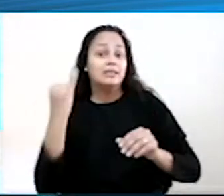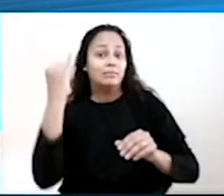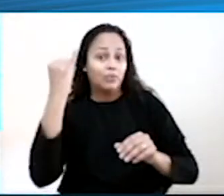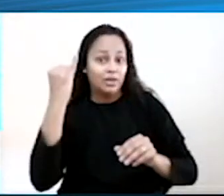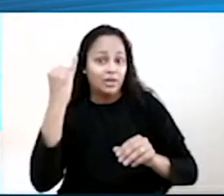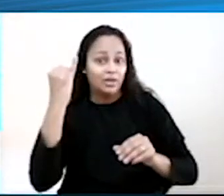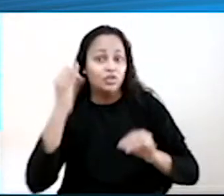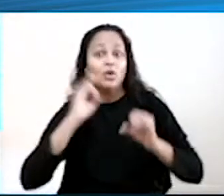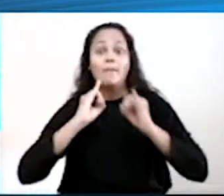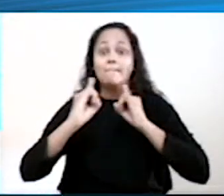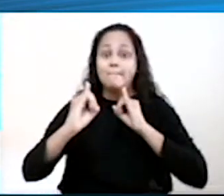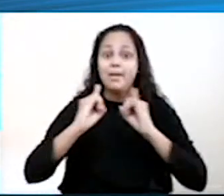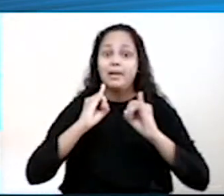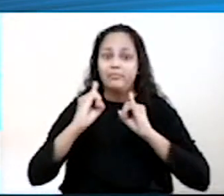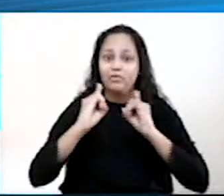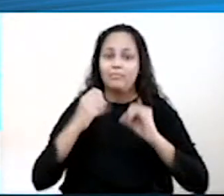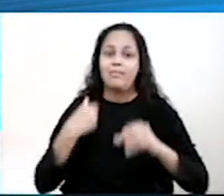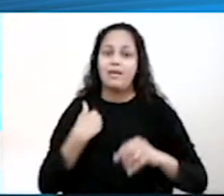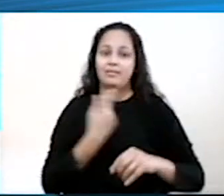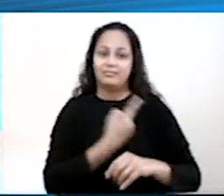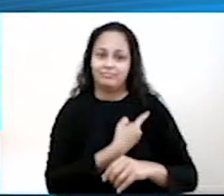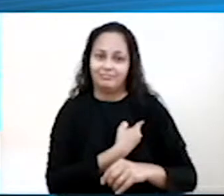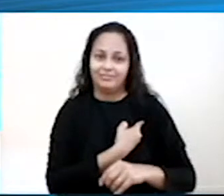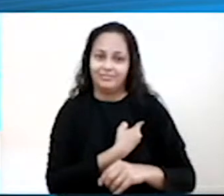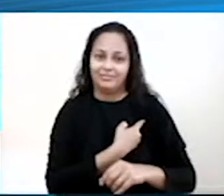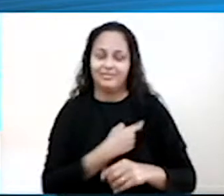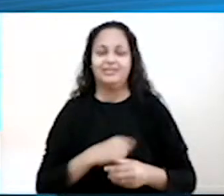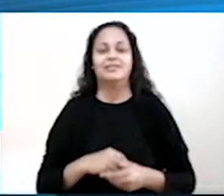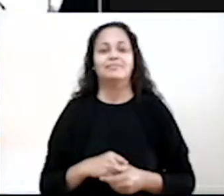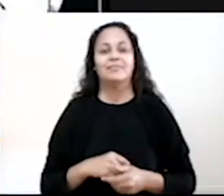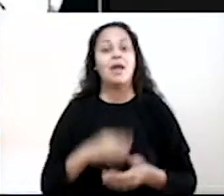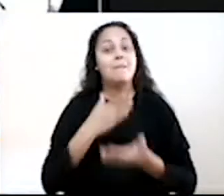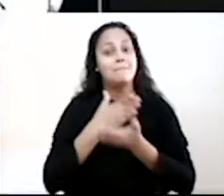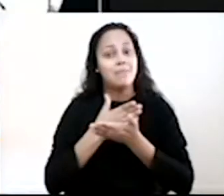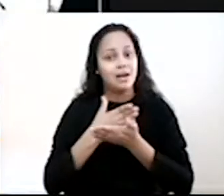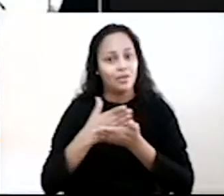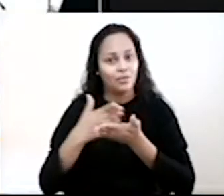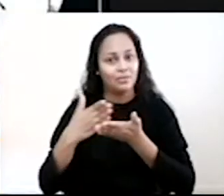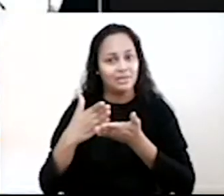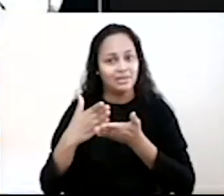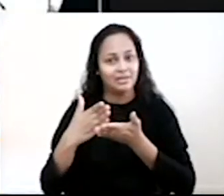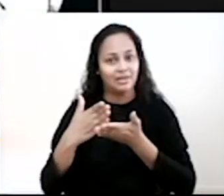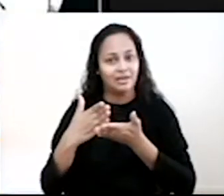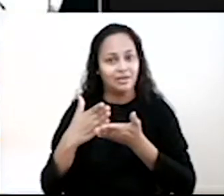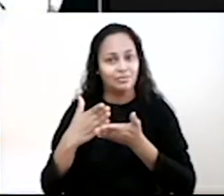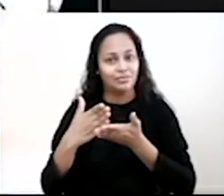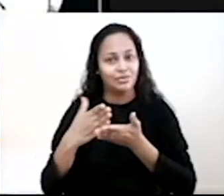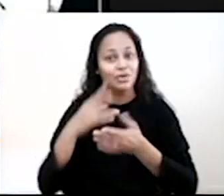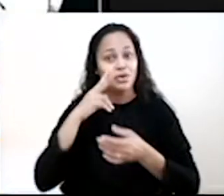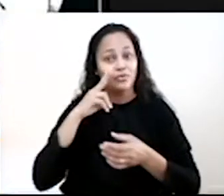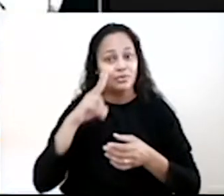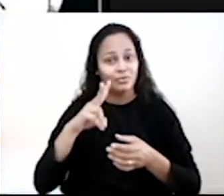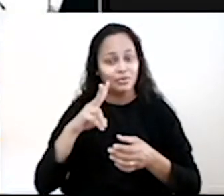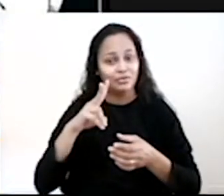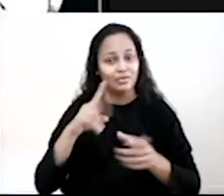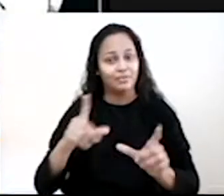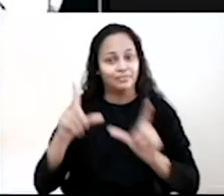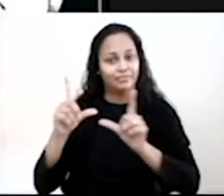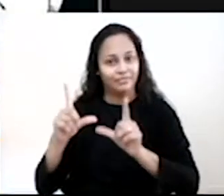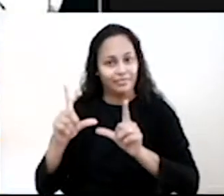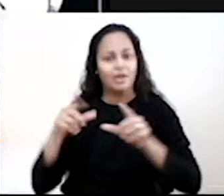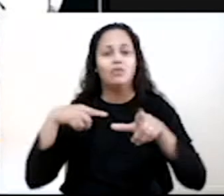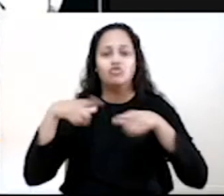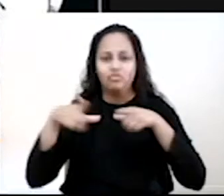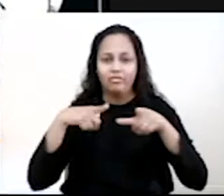servem para nos deixar informados. Então vamos lá? Para começarmos, nós vamos ver um cartaz